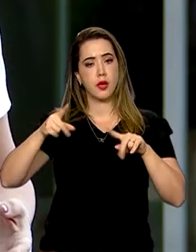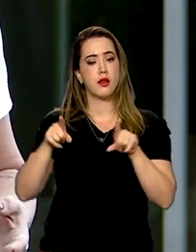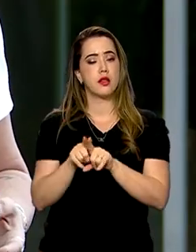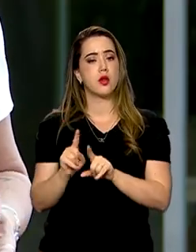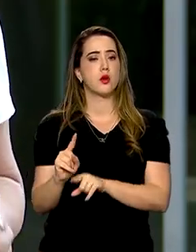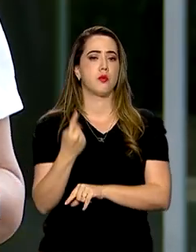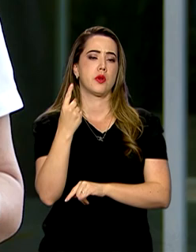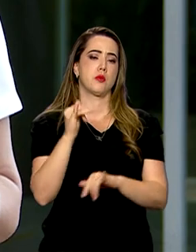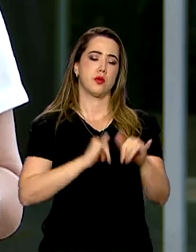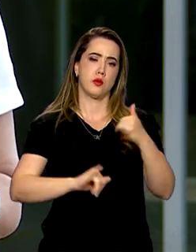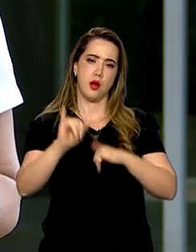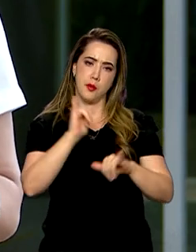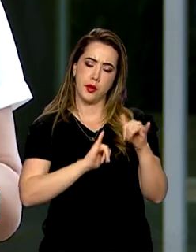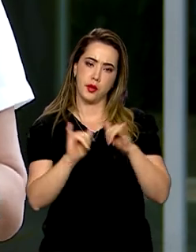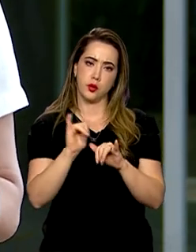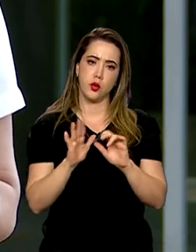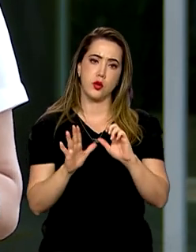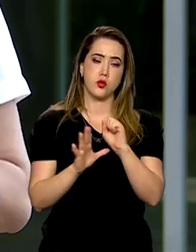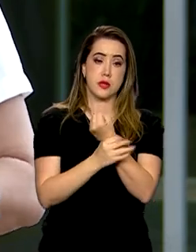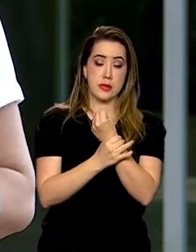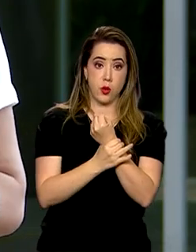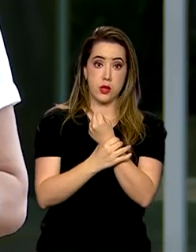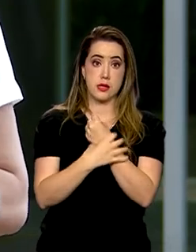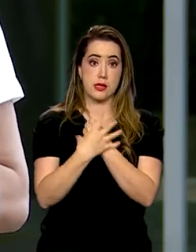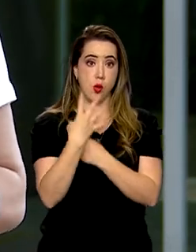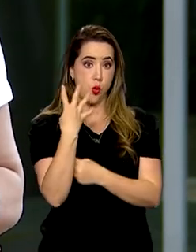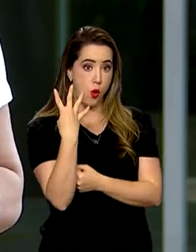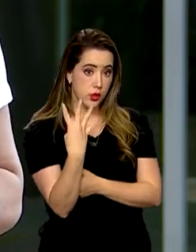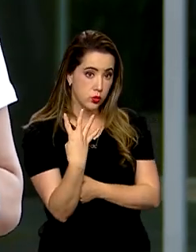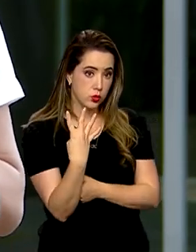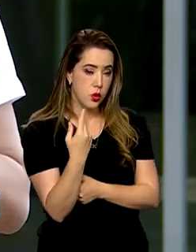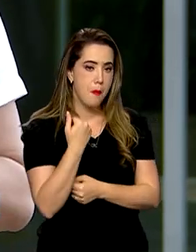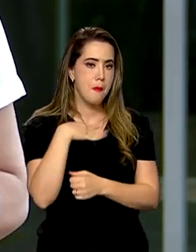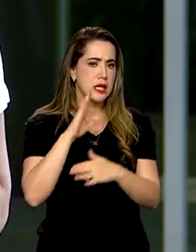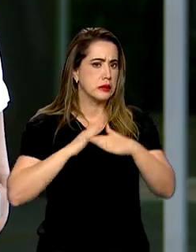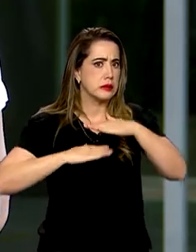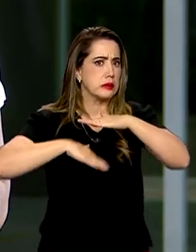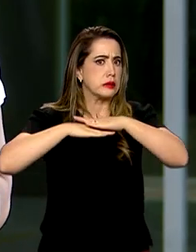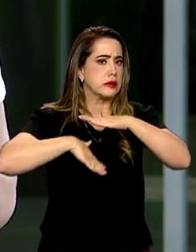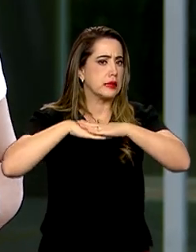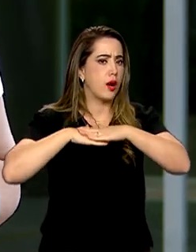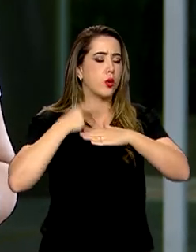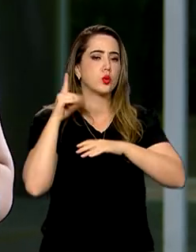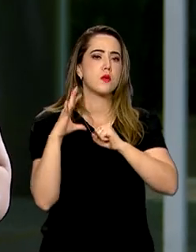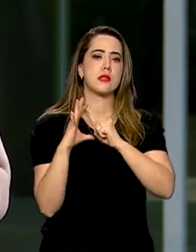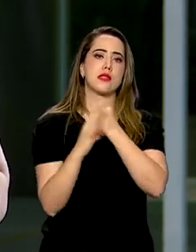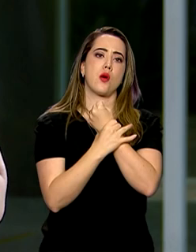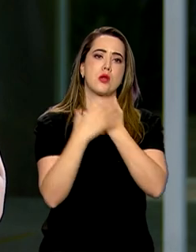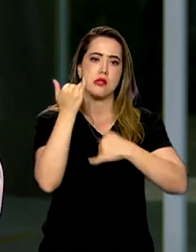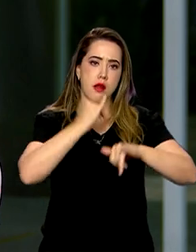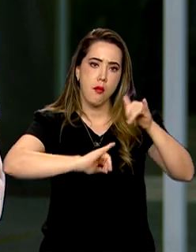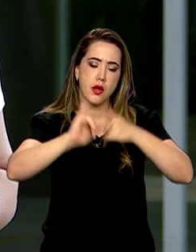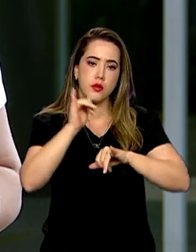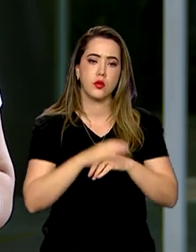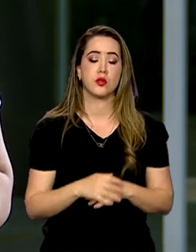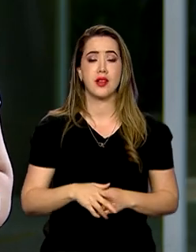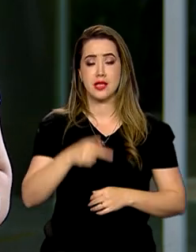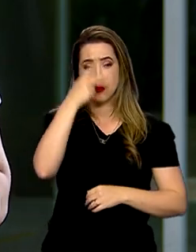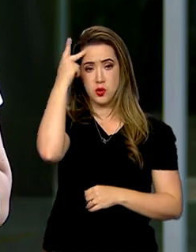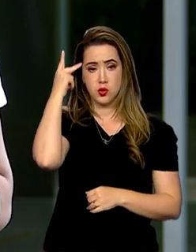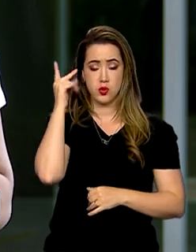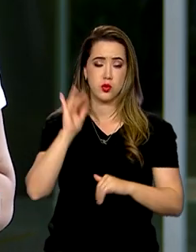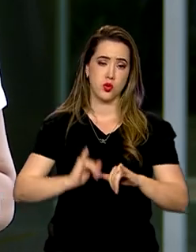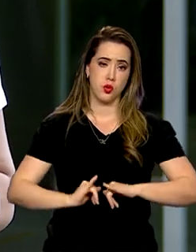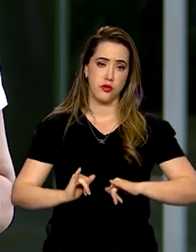primeiro laboratório de nível de segurança 4 do Brasil, o mais alto existente. As vítimas da Covid-19